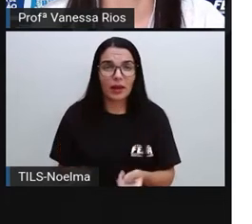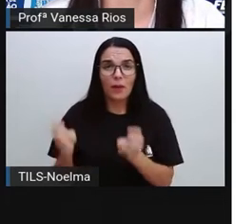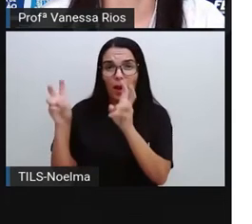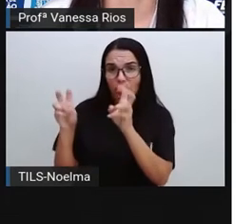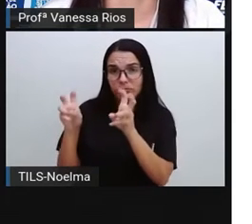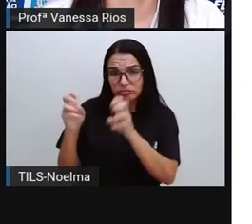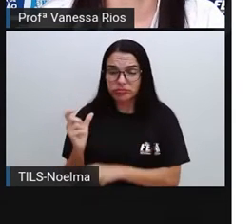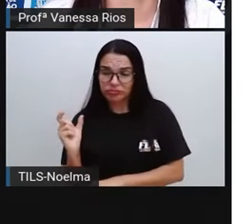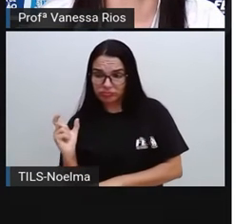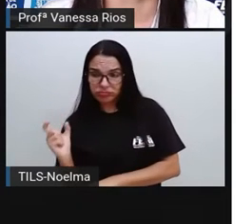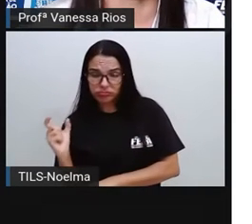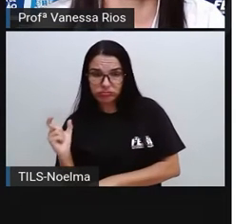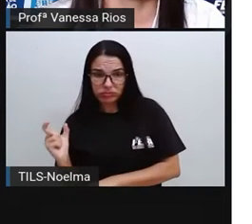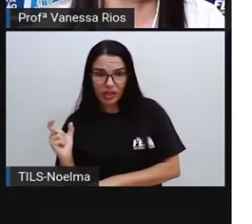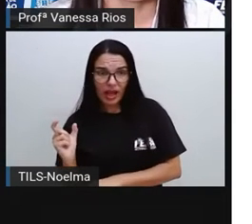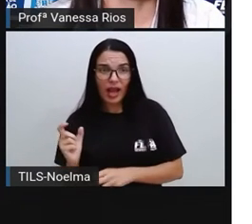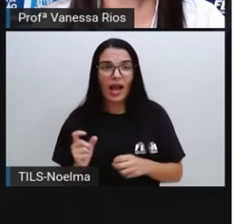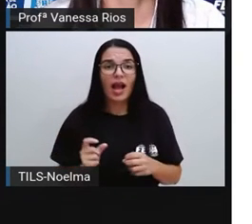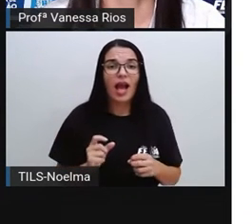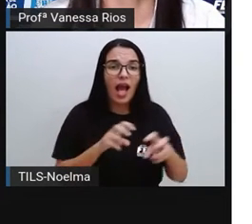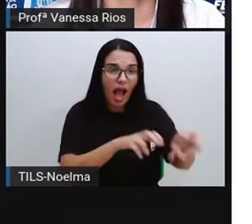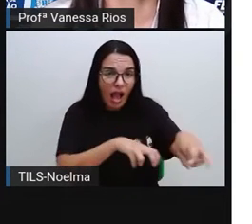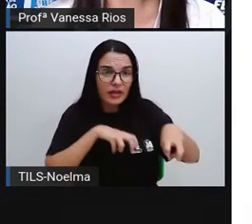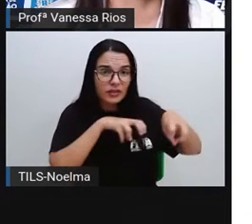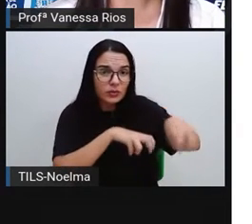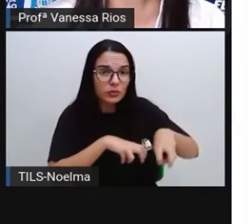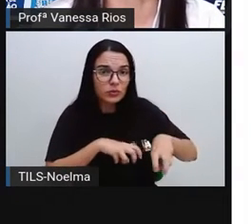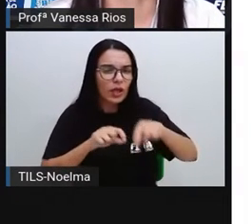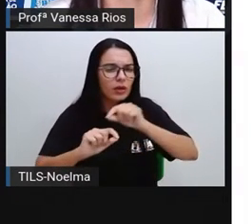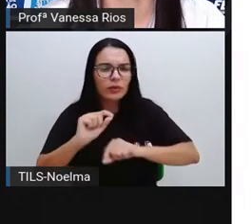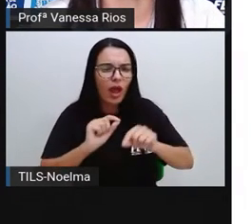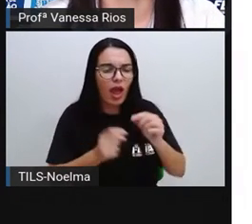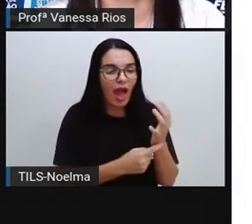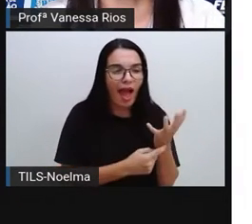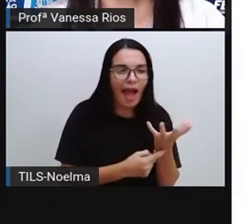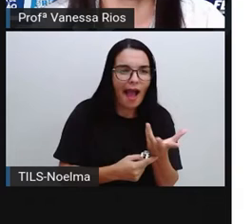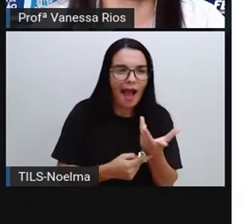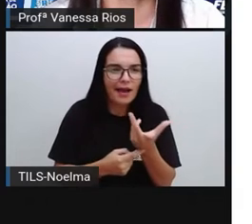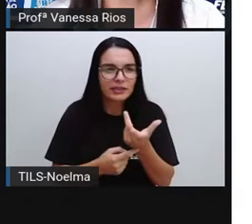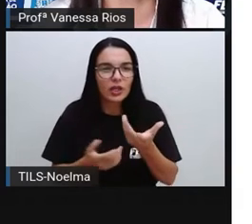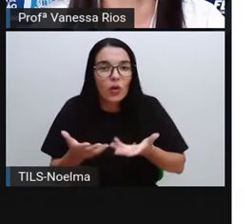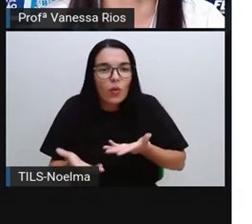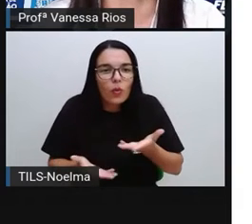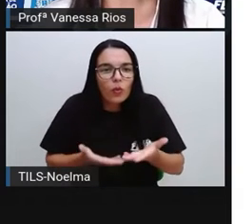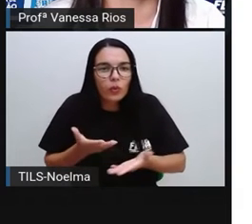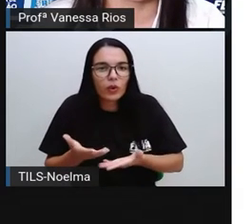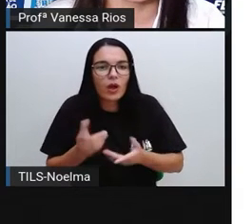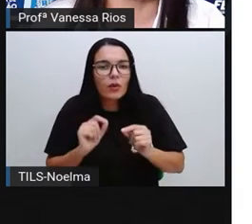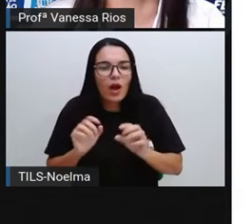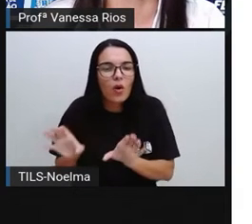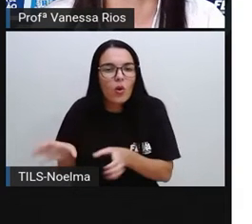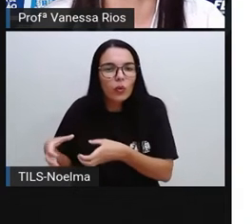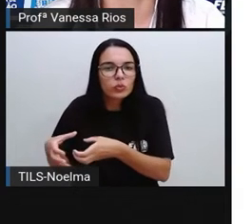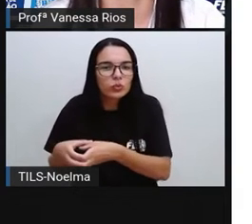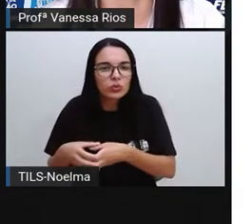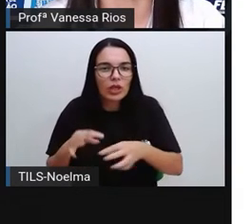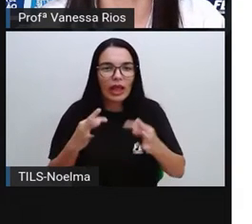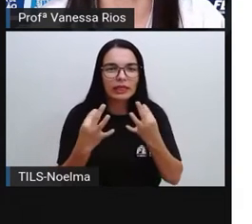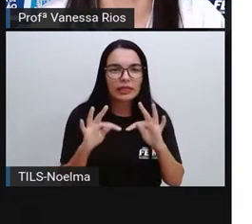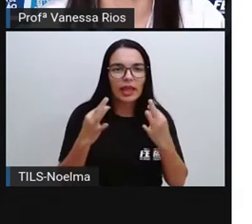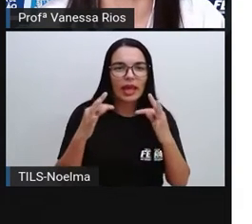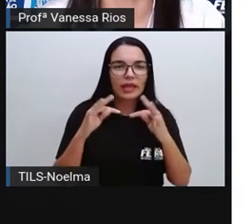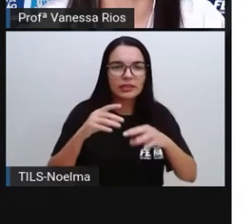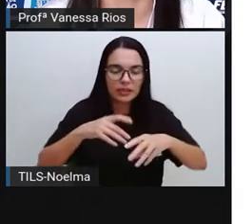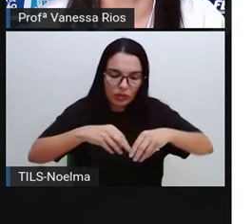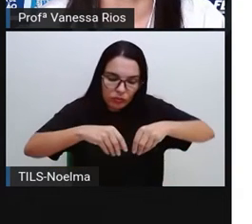arte de cultivar. É o conjunto de técnicas concebidas para cultivar a terra a fim de obter